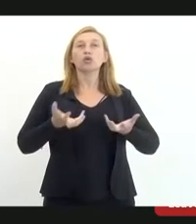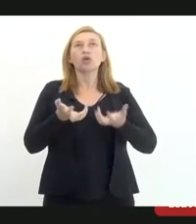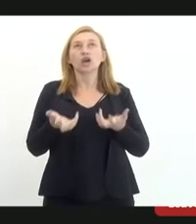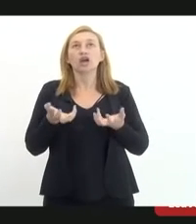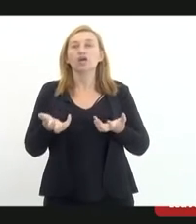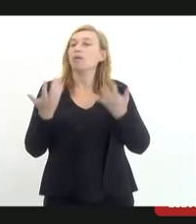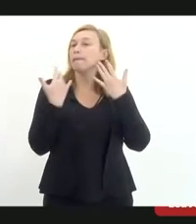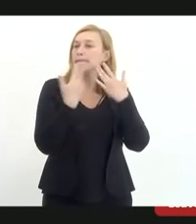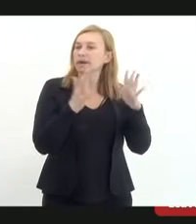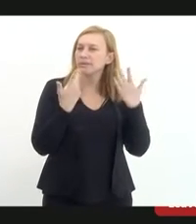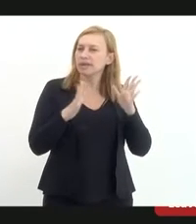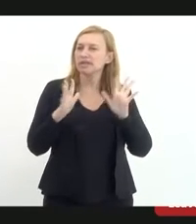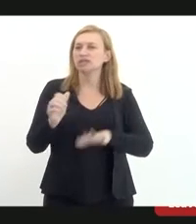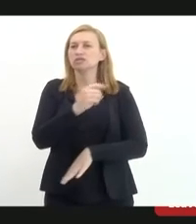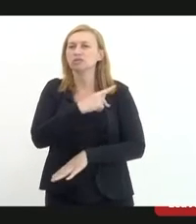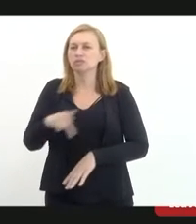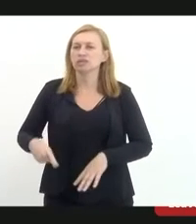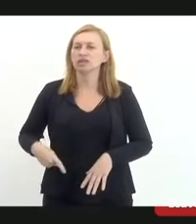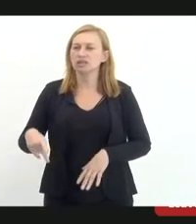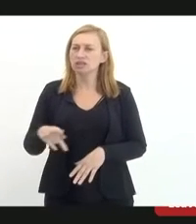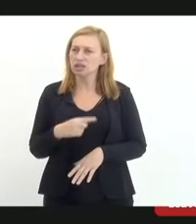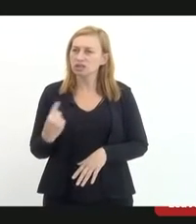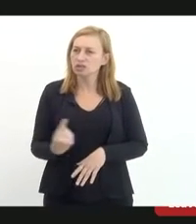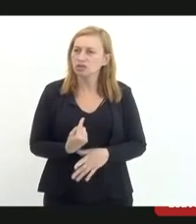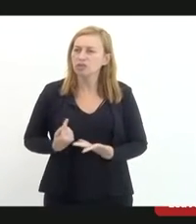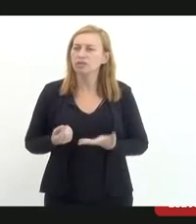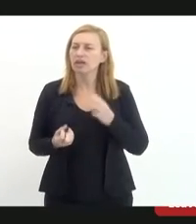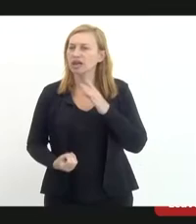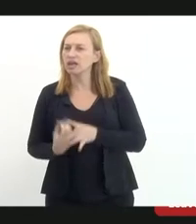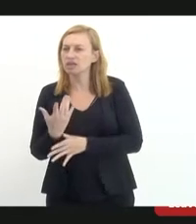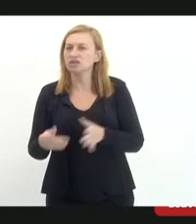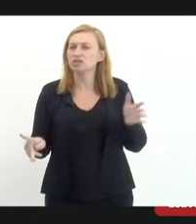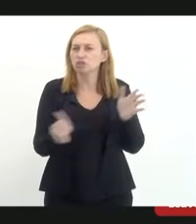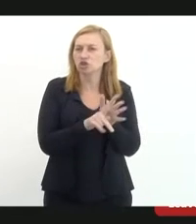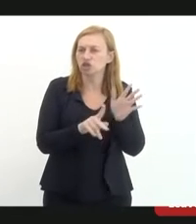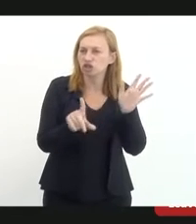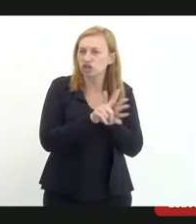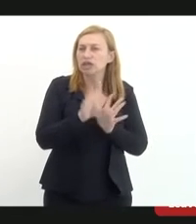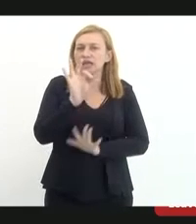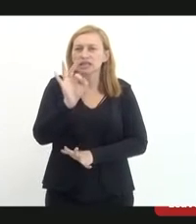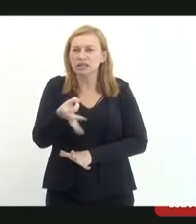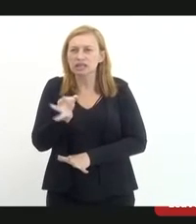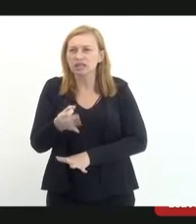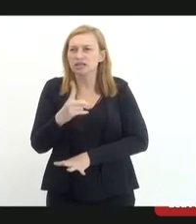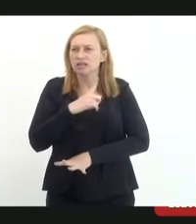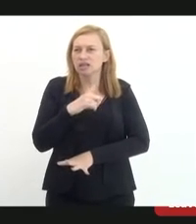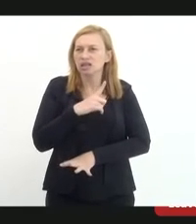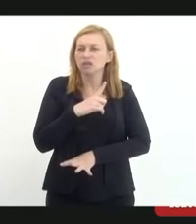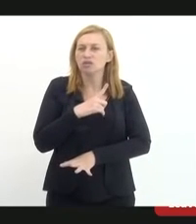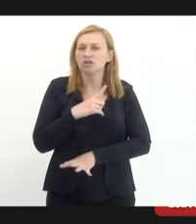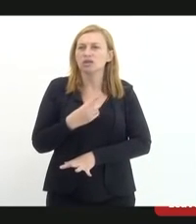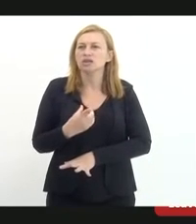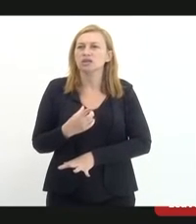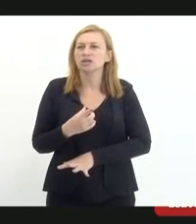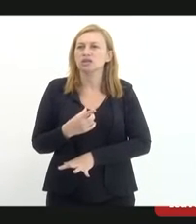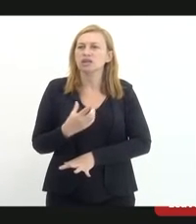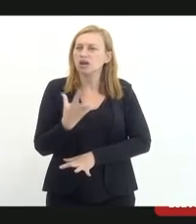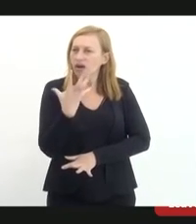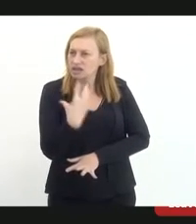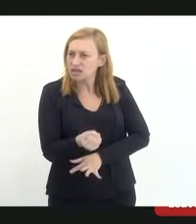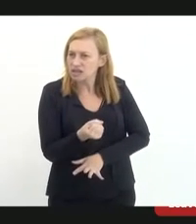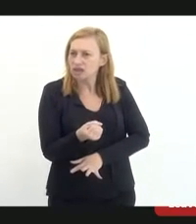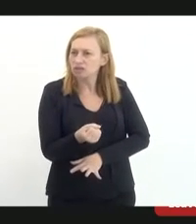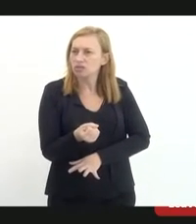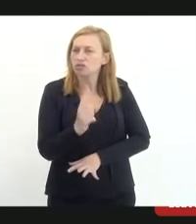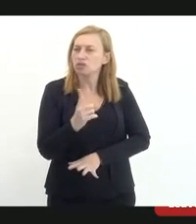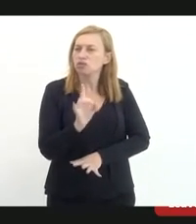quero parabenizar o nosso presidente pela criação desse projeto de lei. Eu tenho certeza que será acatado, não